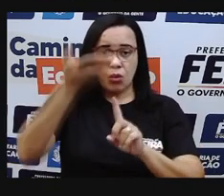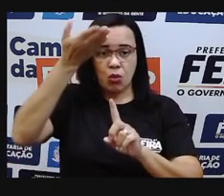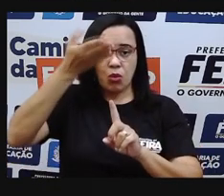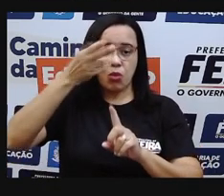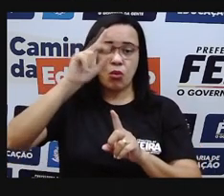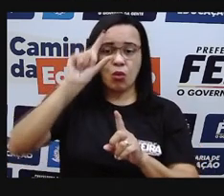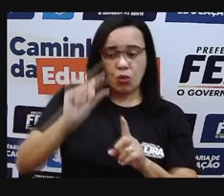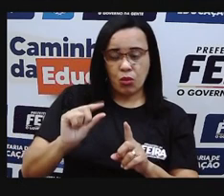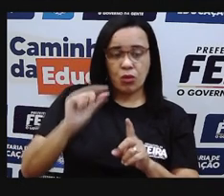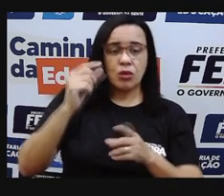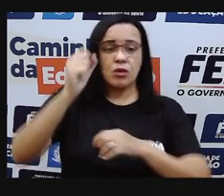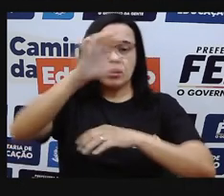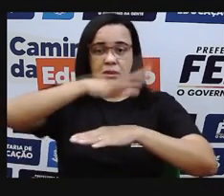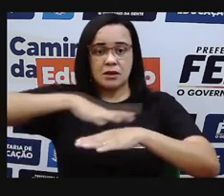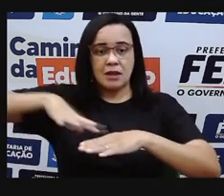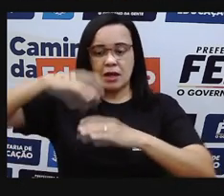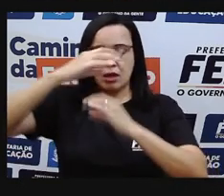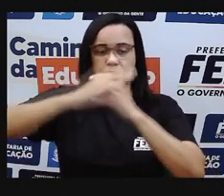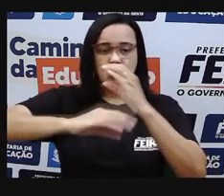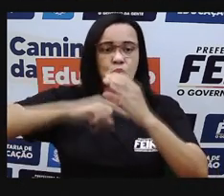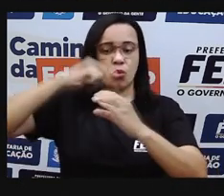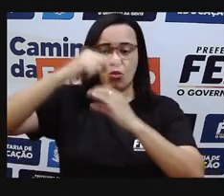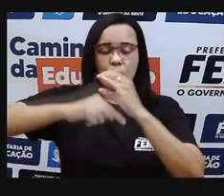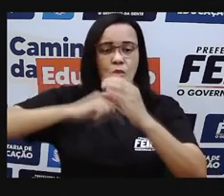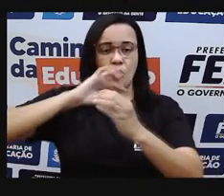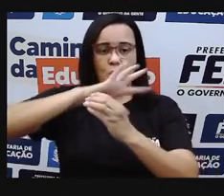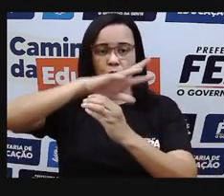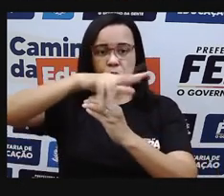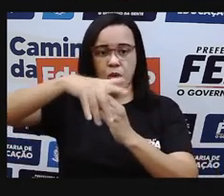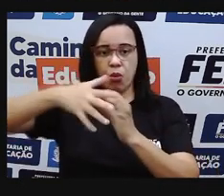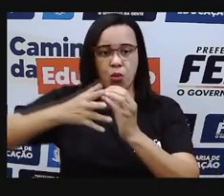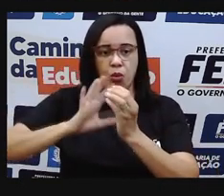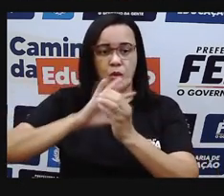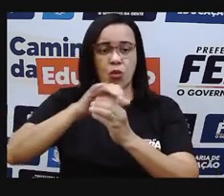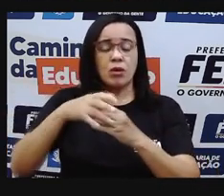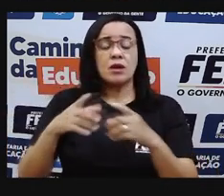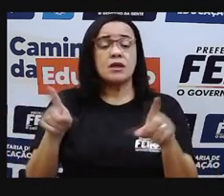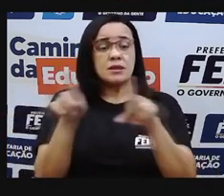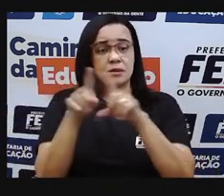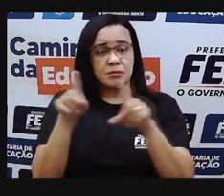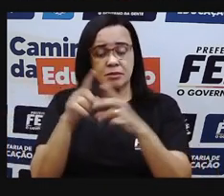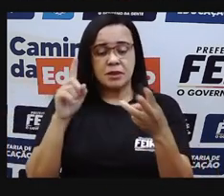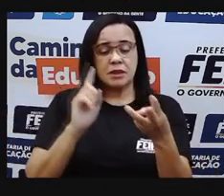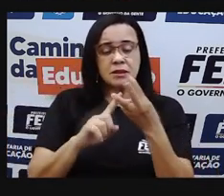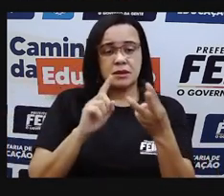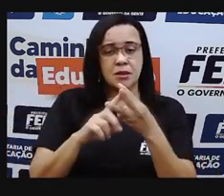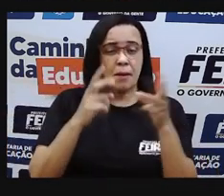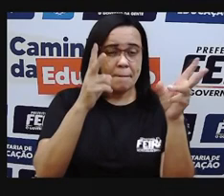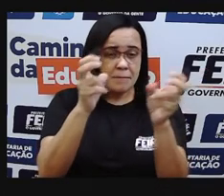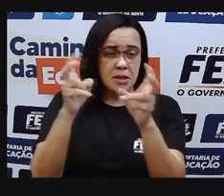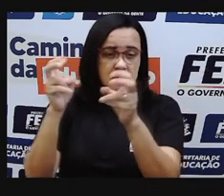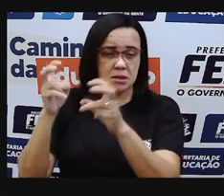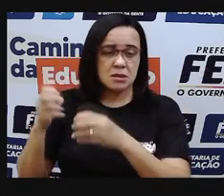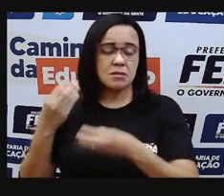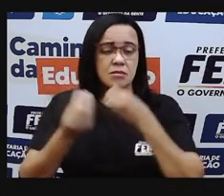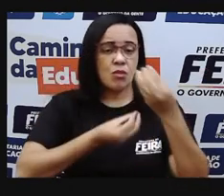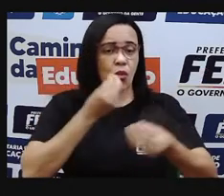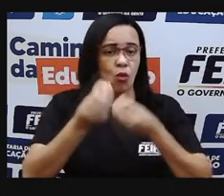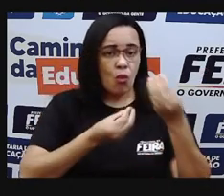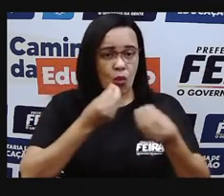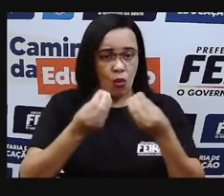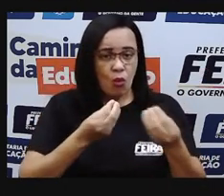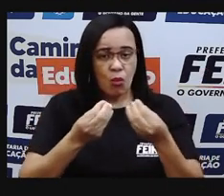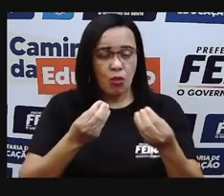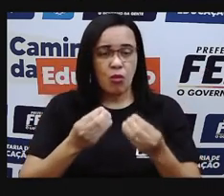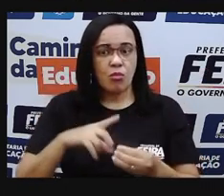E terceiro objetivo, eita, Pró! Pois é, terceiro objetivo, descrever o mecanismo natural do efeito